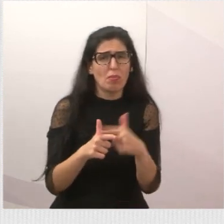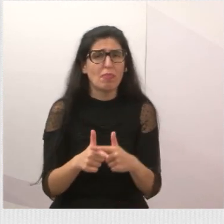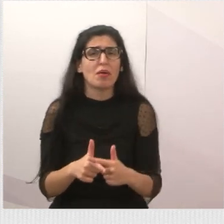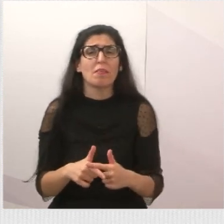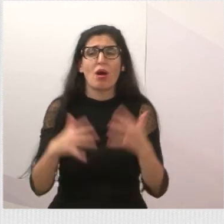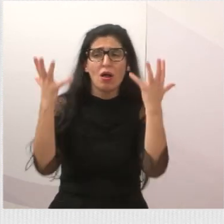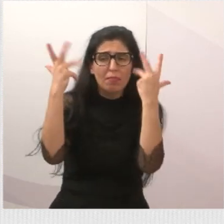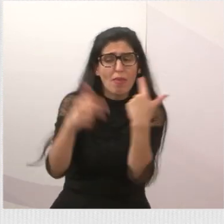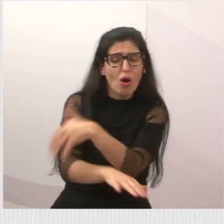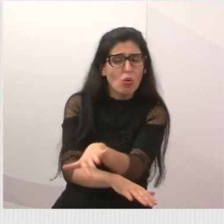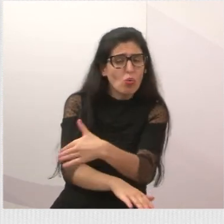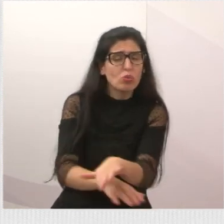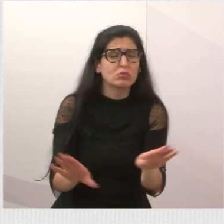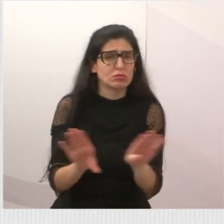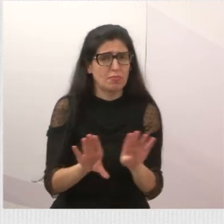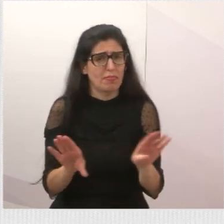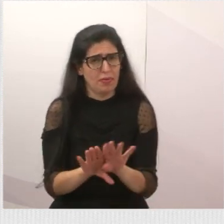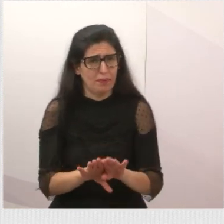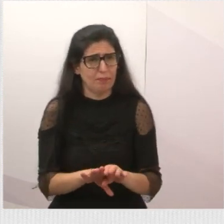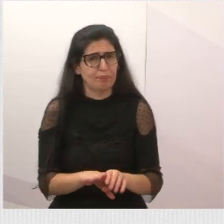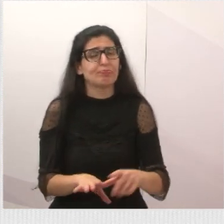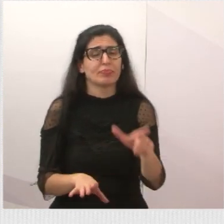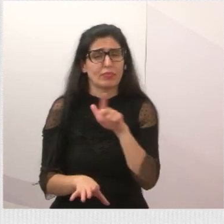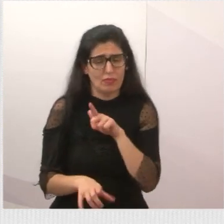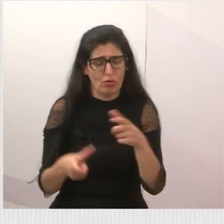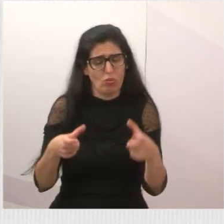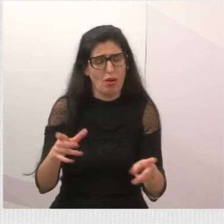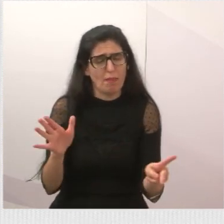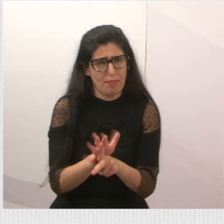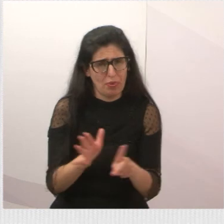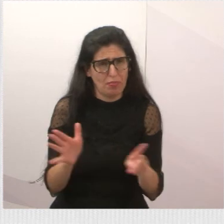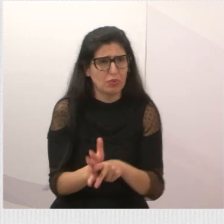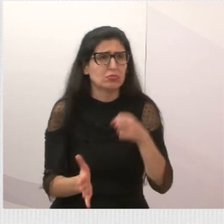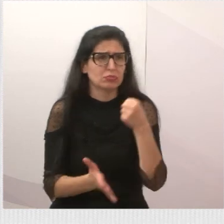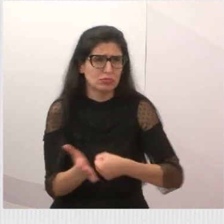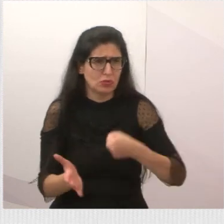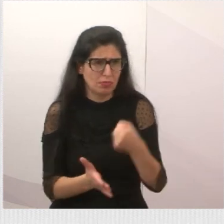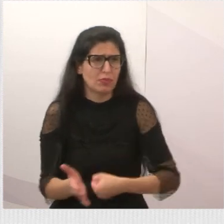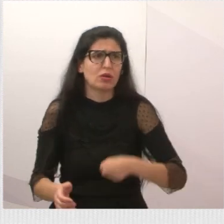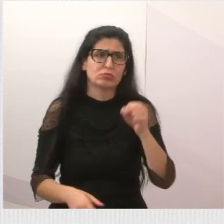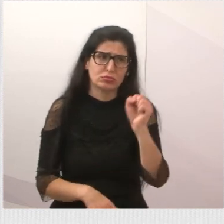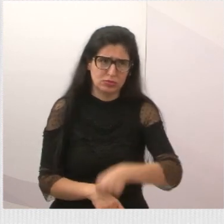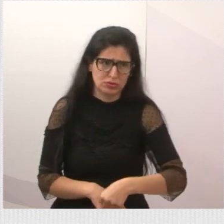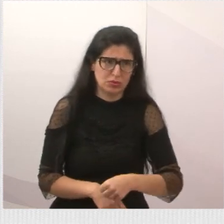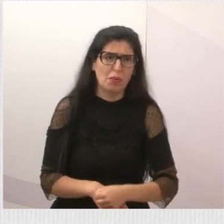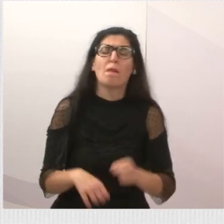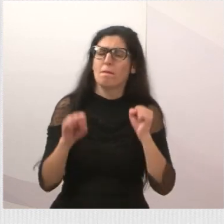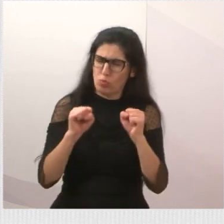rua. Então, já existe este órgão e esse órgão tem que ser cobrado. Próximo.